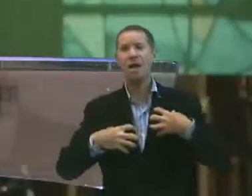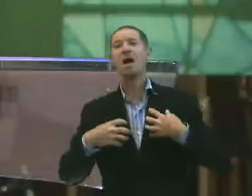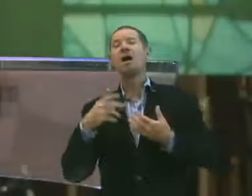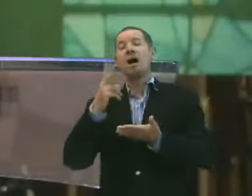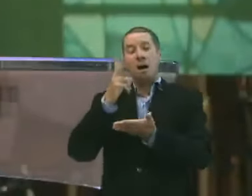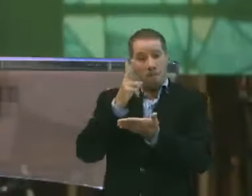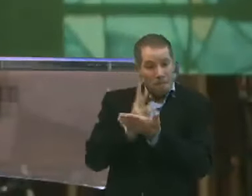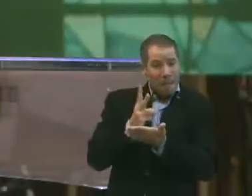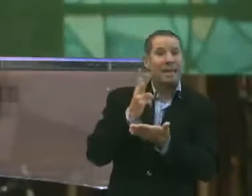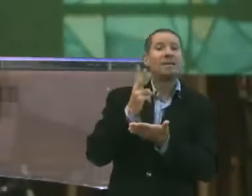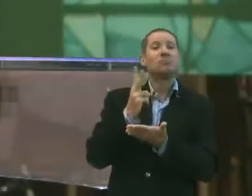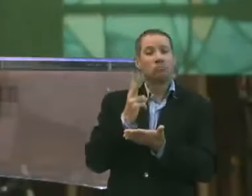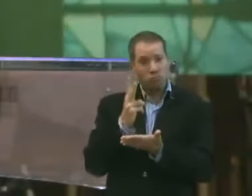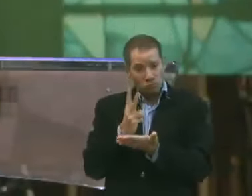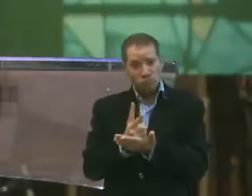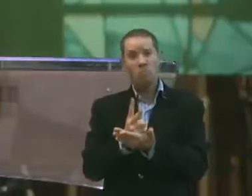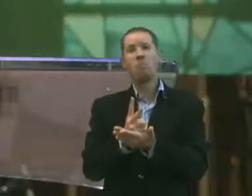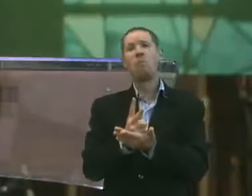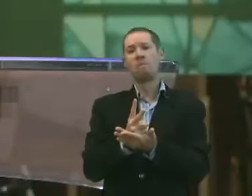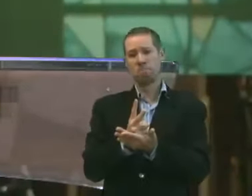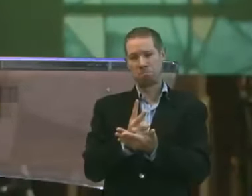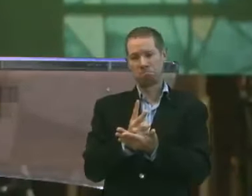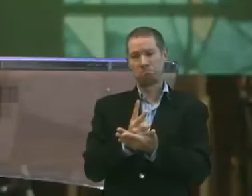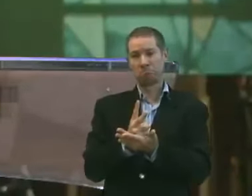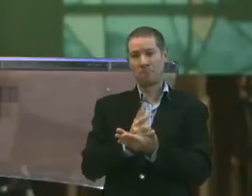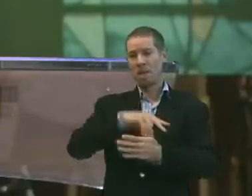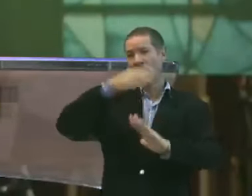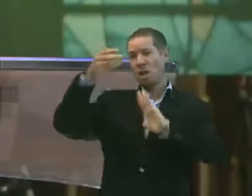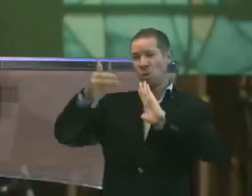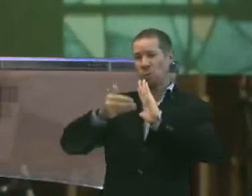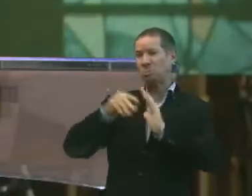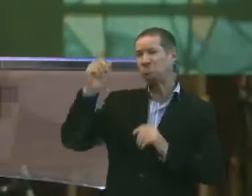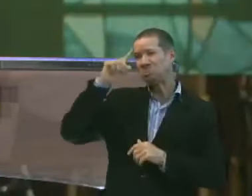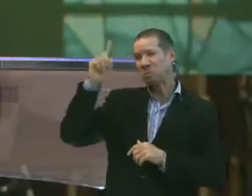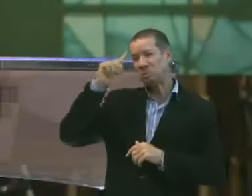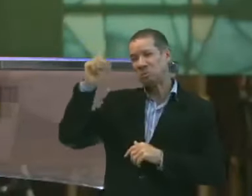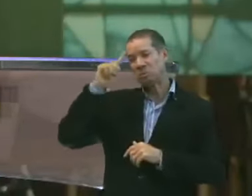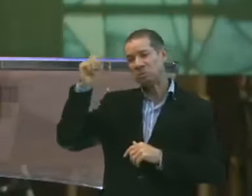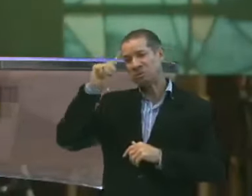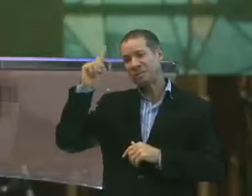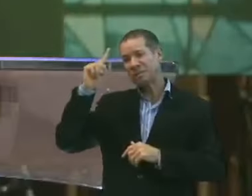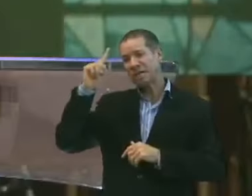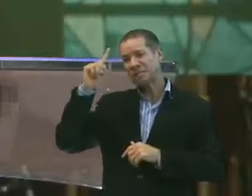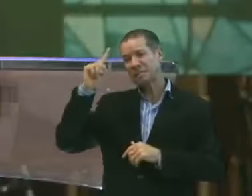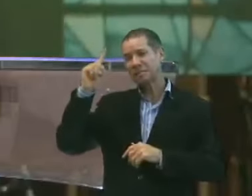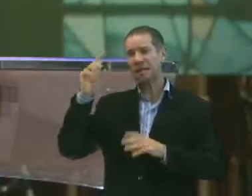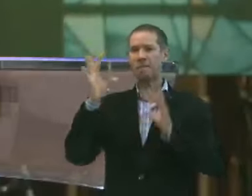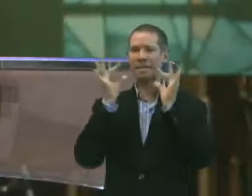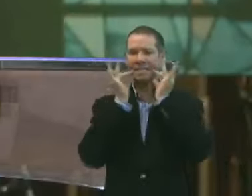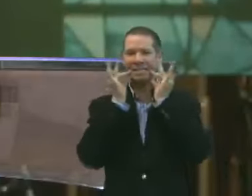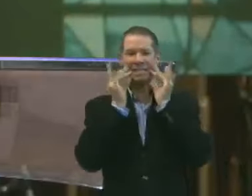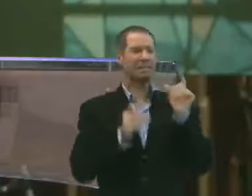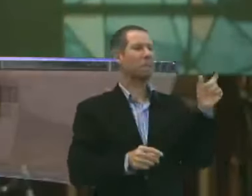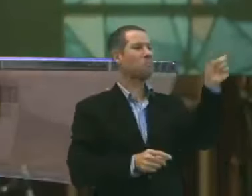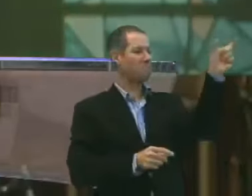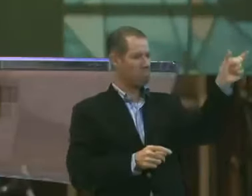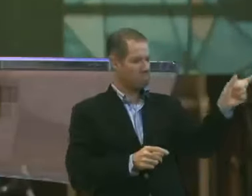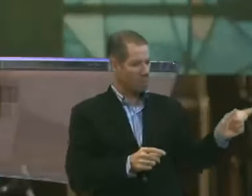Mesmo. Quando. Todos os dias. Você tem a presença de alguém.